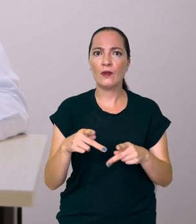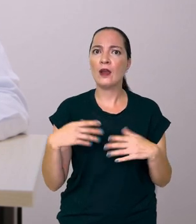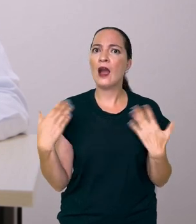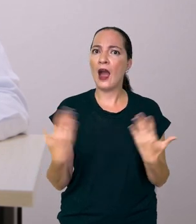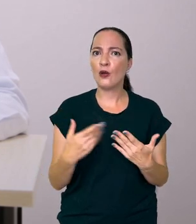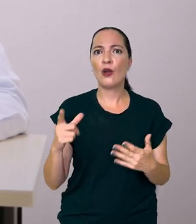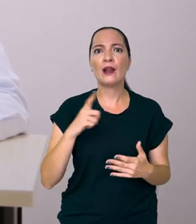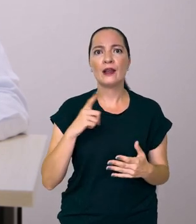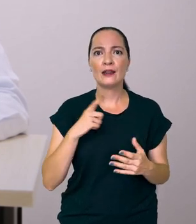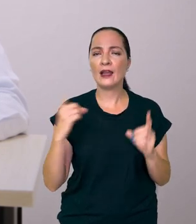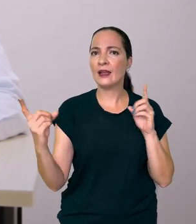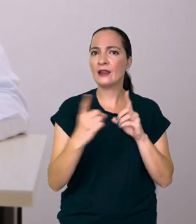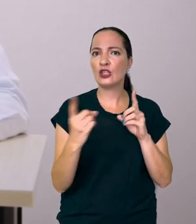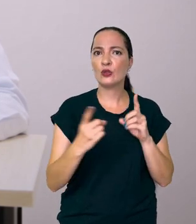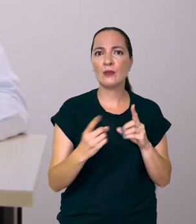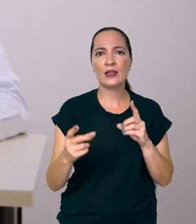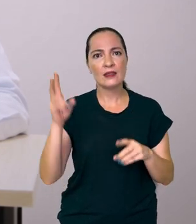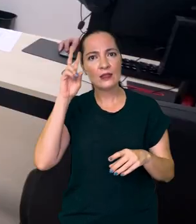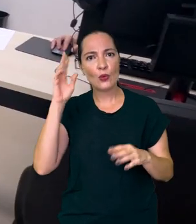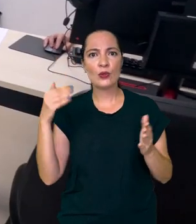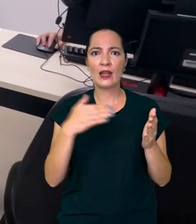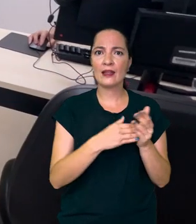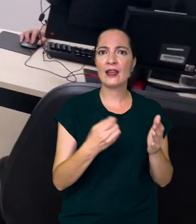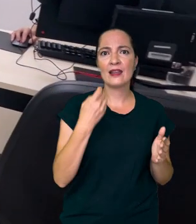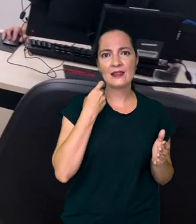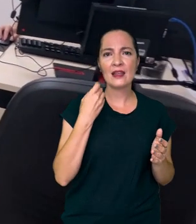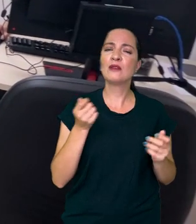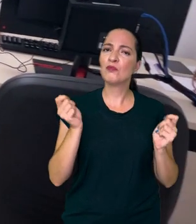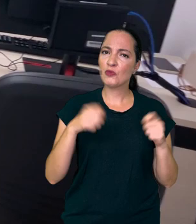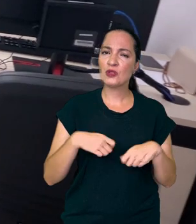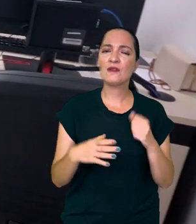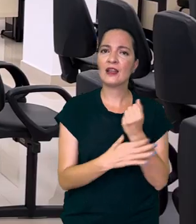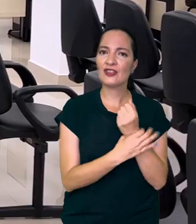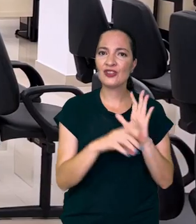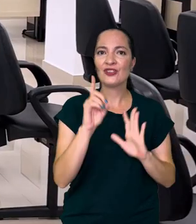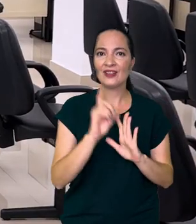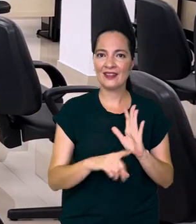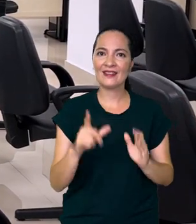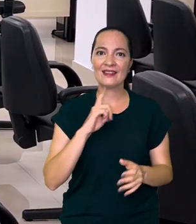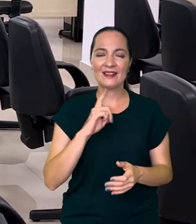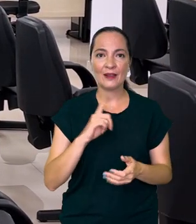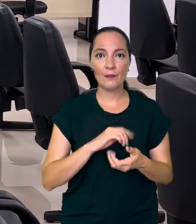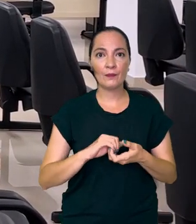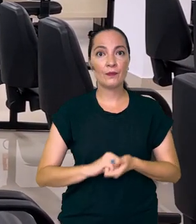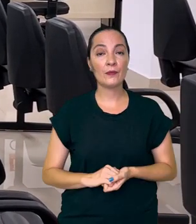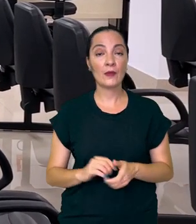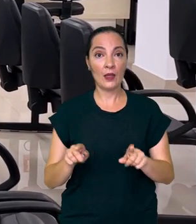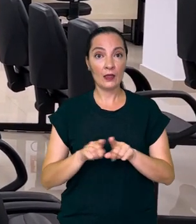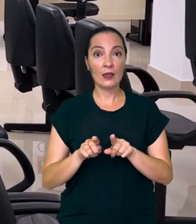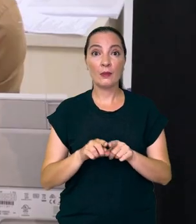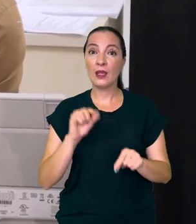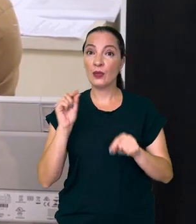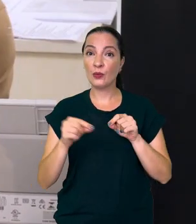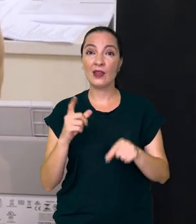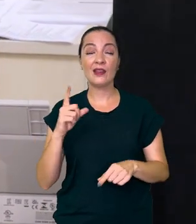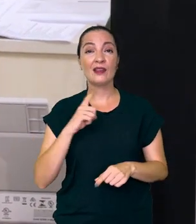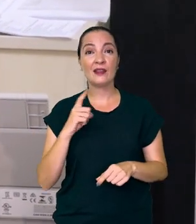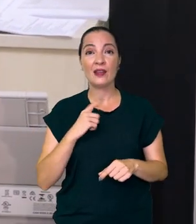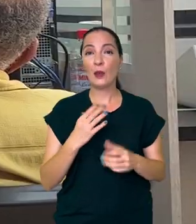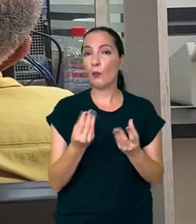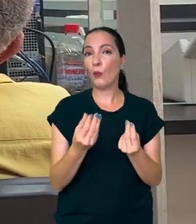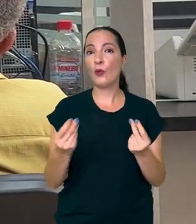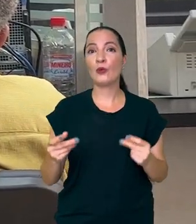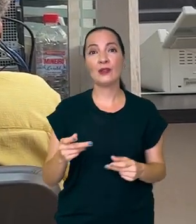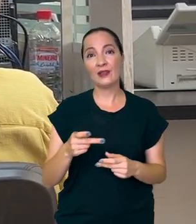unidade aqui fixa, aberta, de segundo a sexto, que as pessoas podem vir aqui procurar a garantia de seus direitos. Além disso, havia também um grande número de